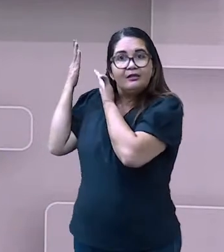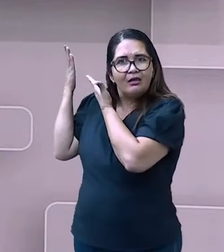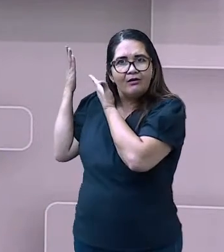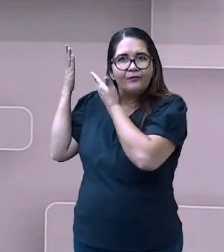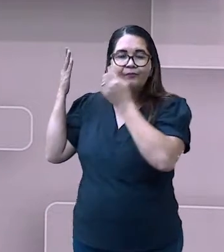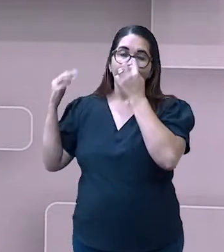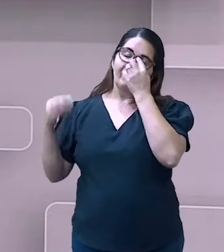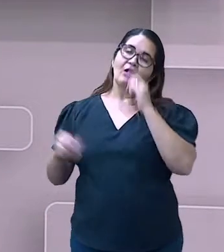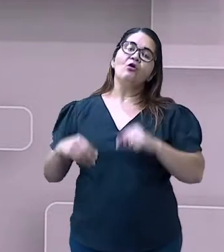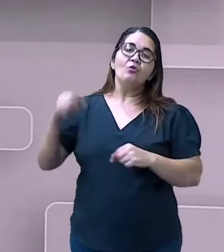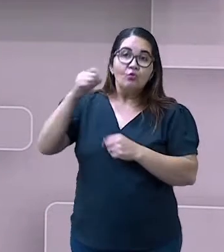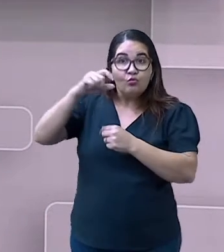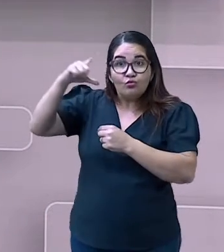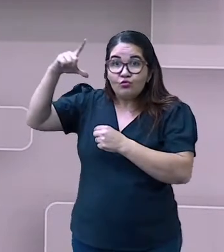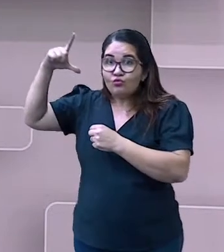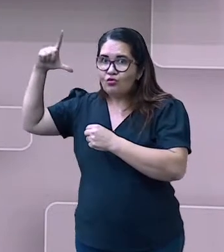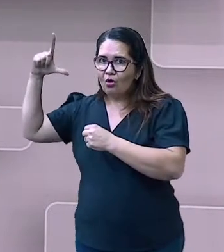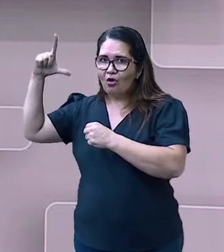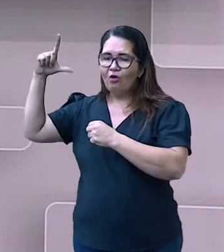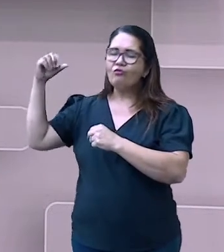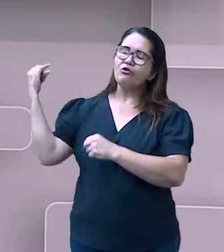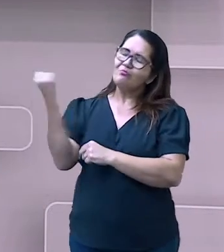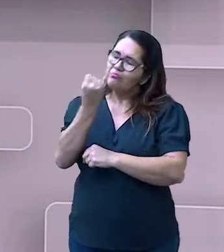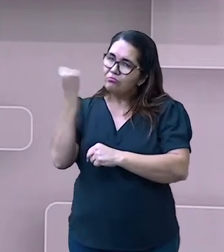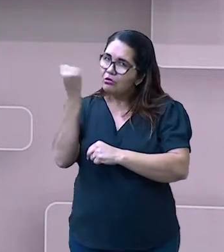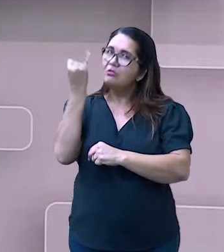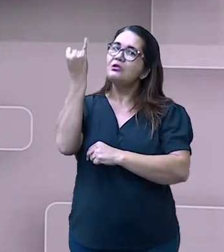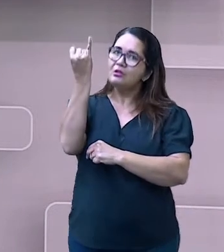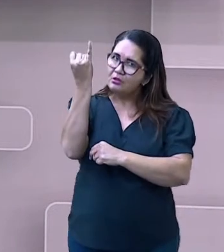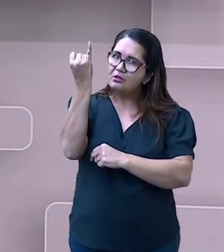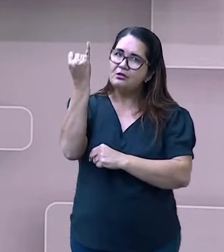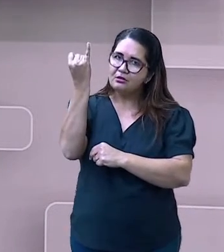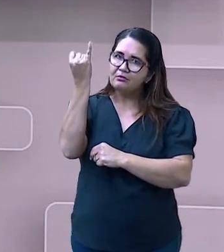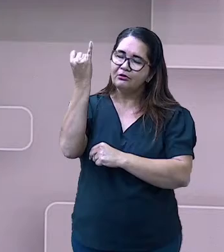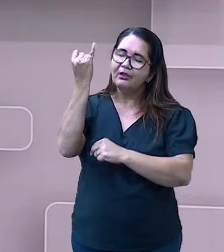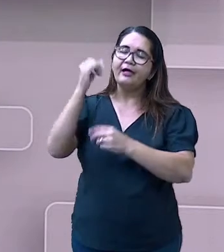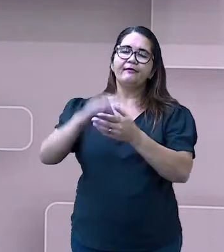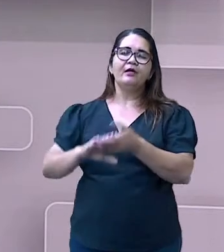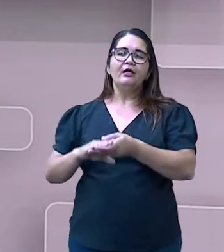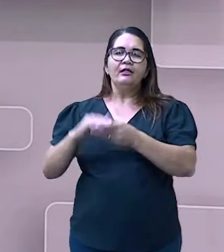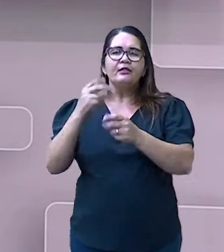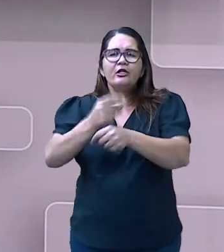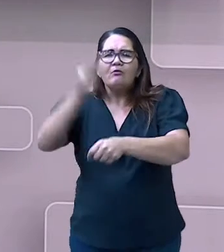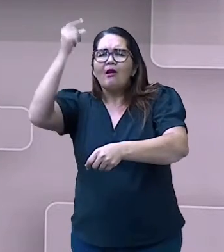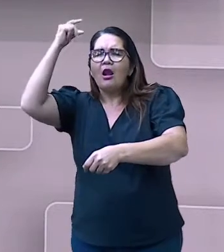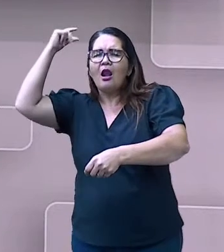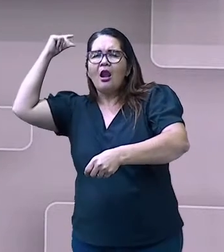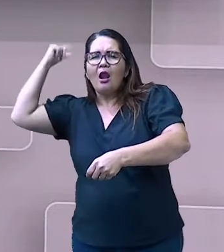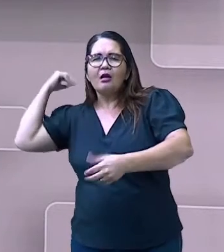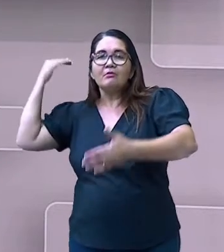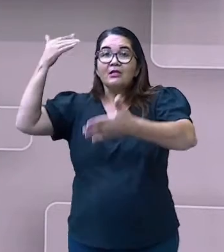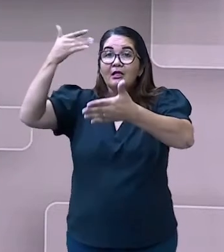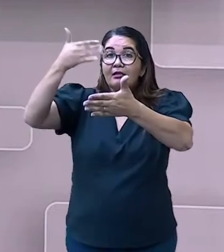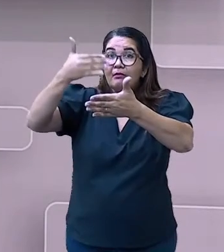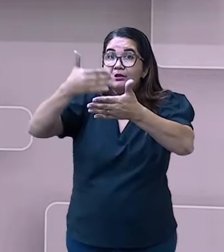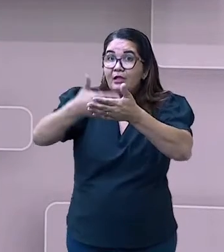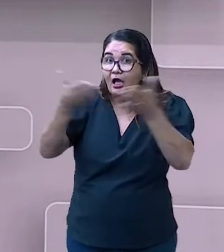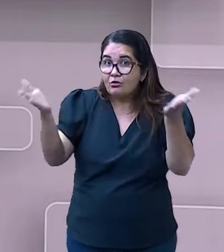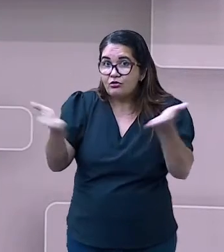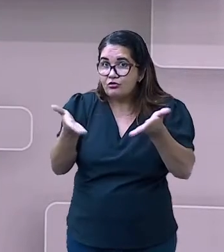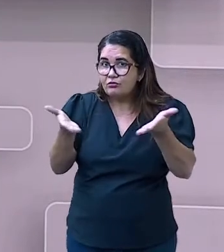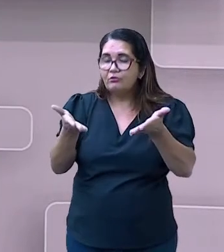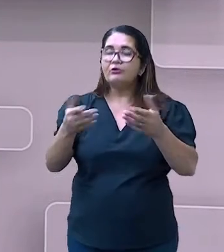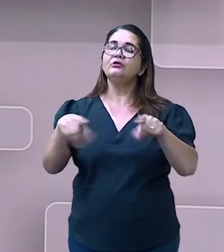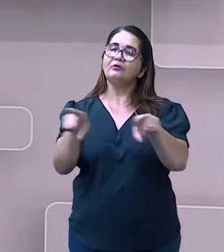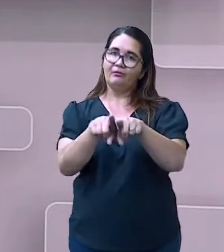até os dias de hoje, a essa localização. Então, a natureza,